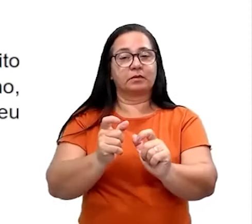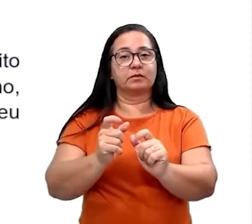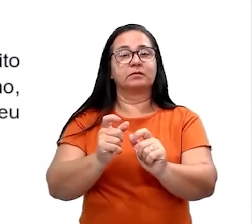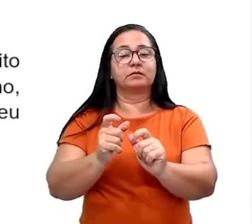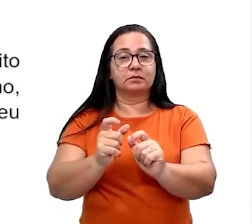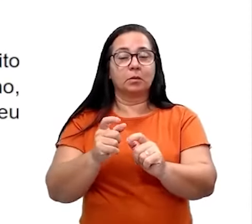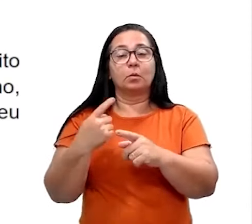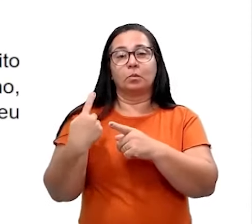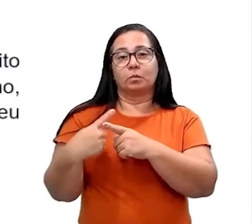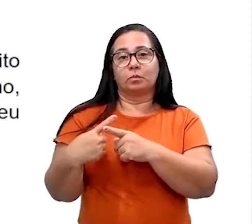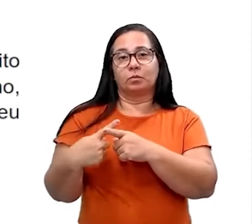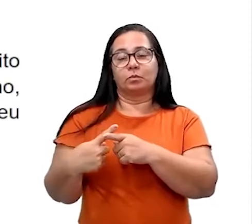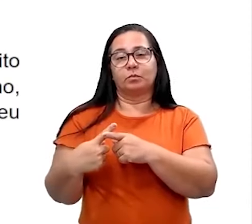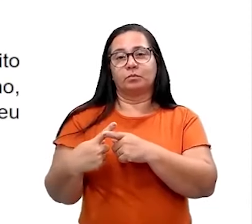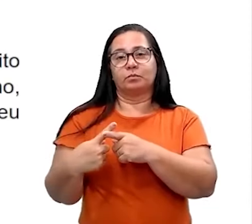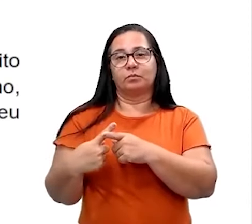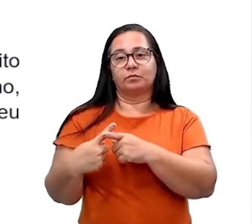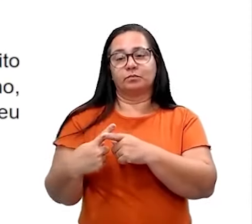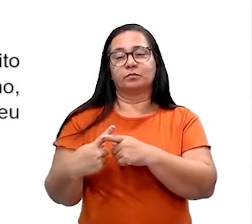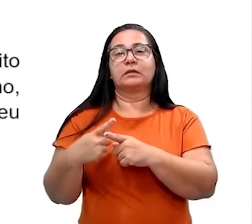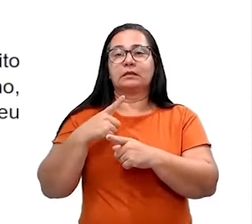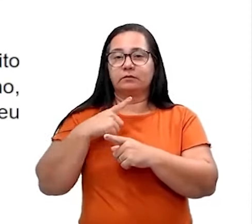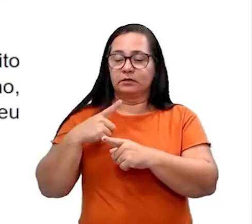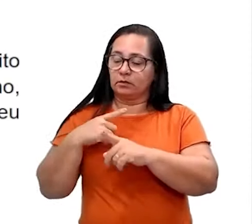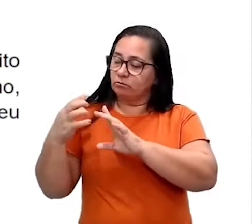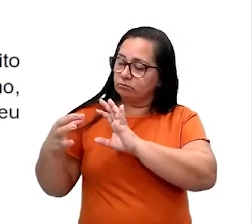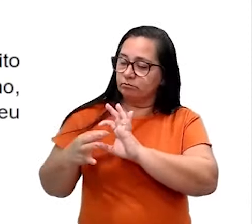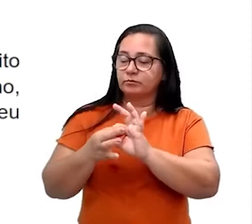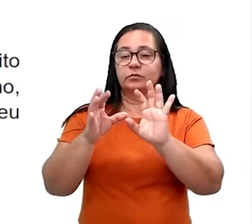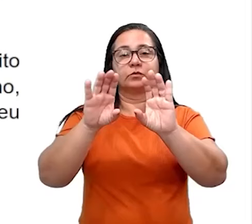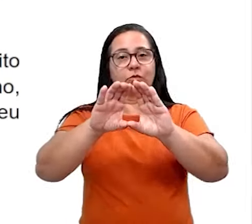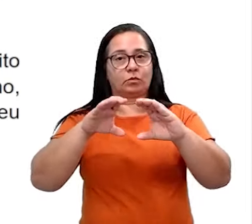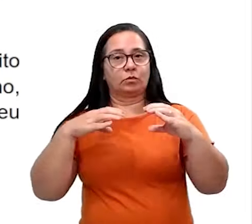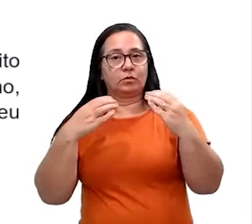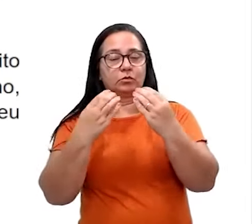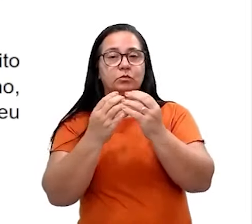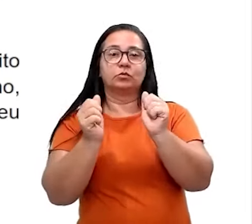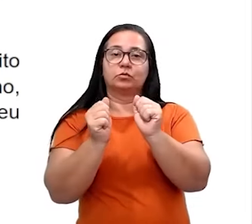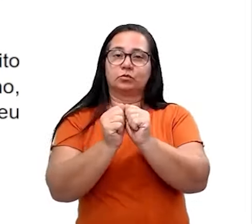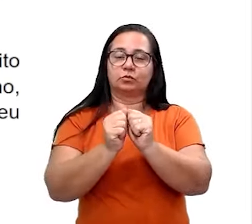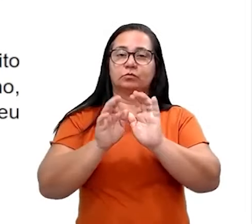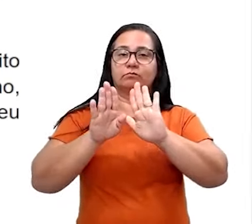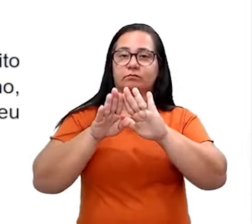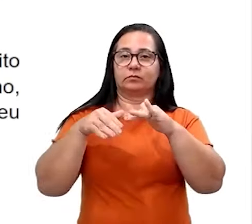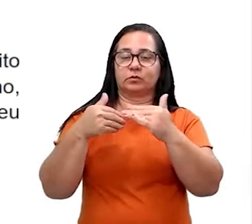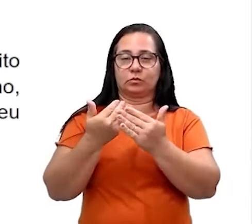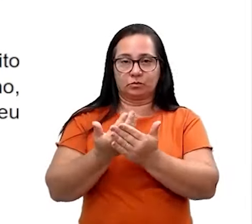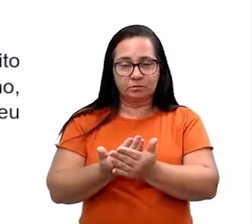trazer junção da comunidade junto com o contexto escolar.